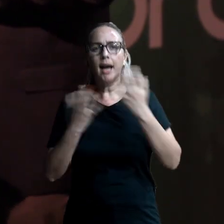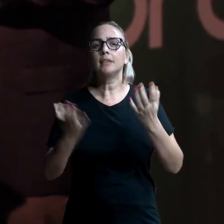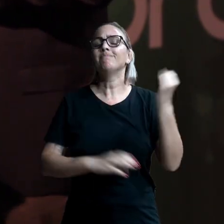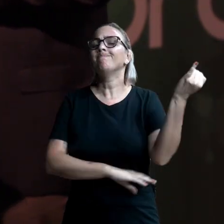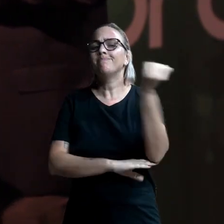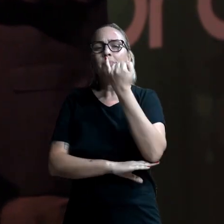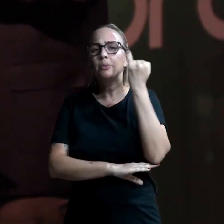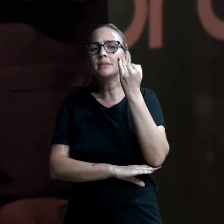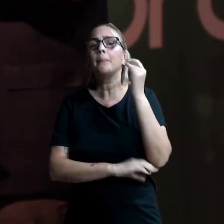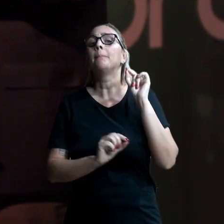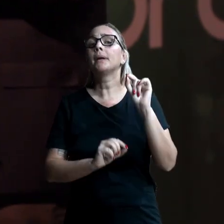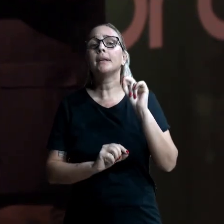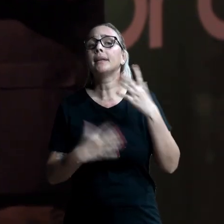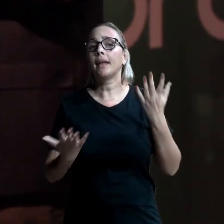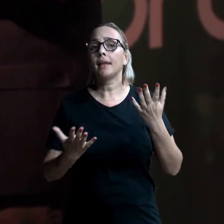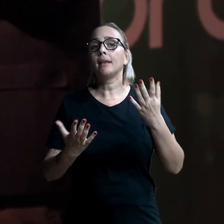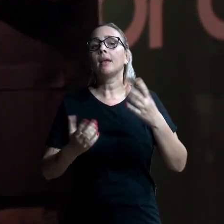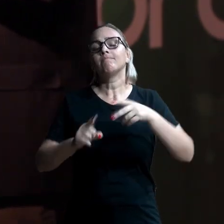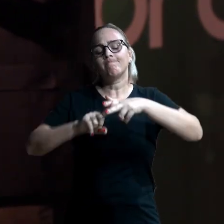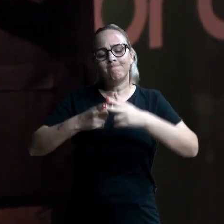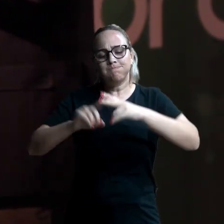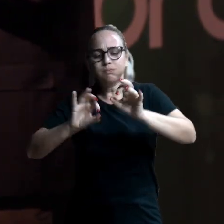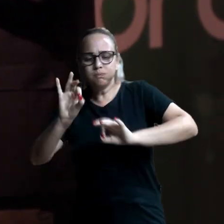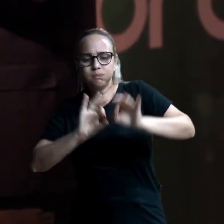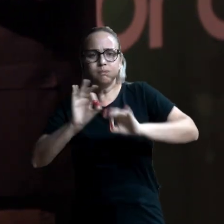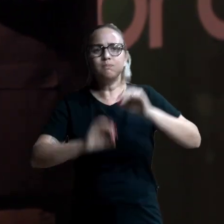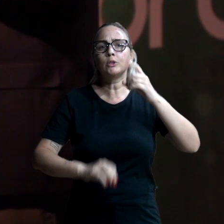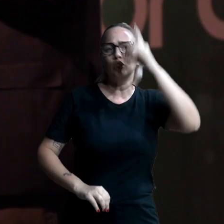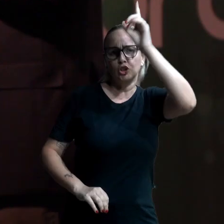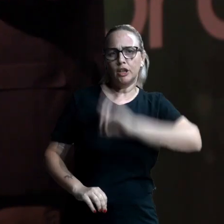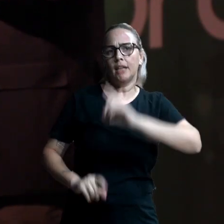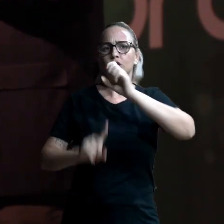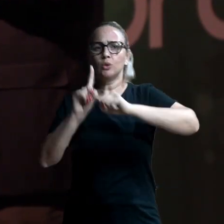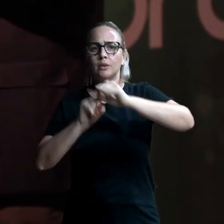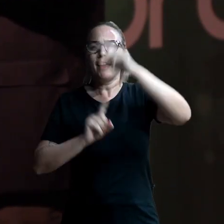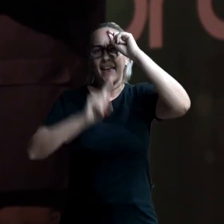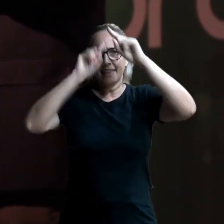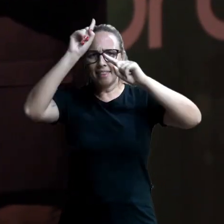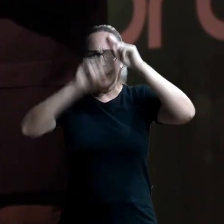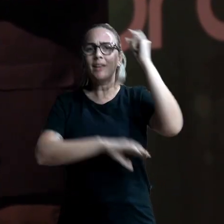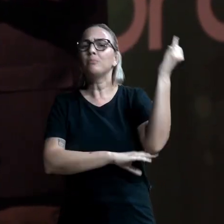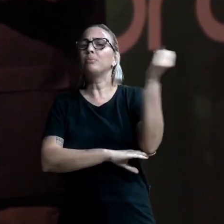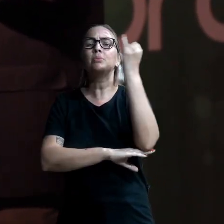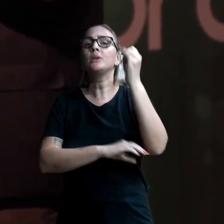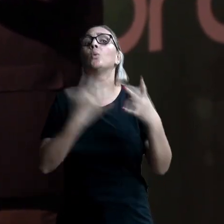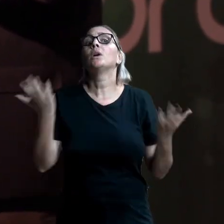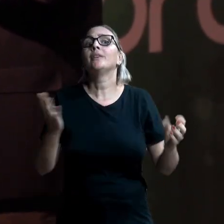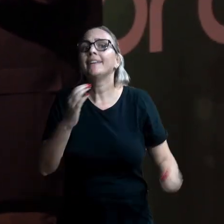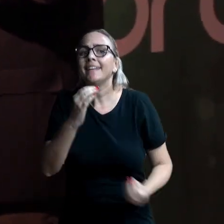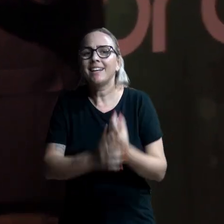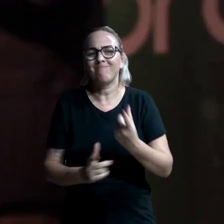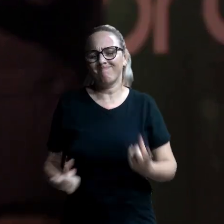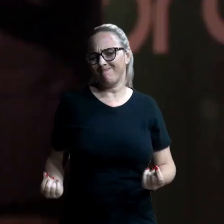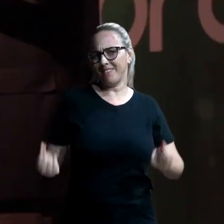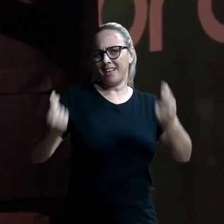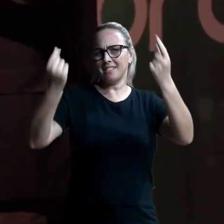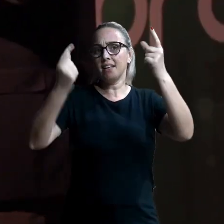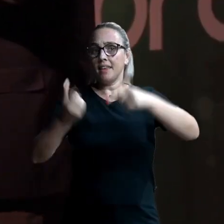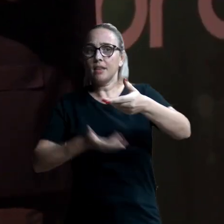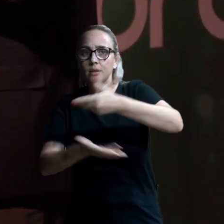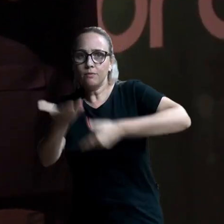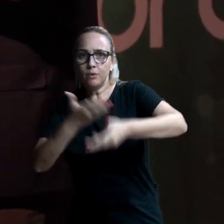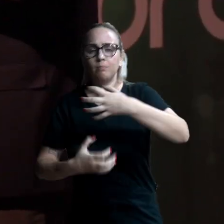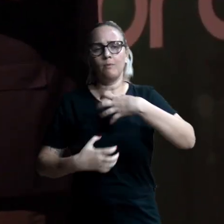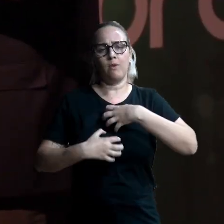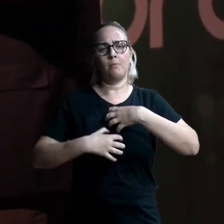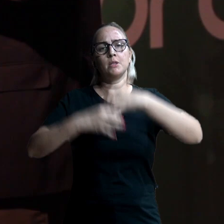para a manutenção dos direitos sociais e da ideia de que tão importante quanto criar riqueza